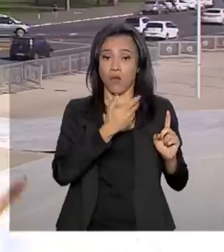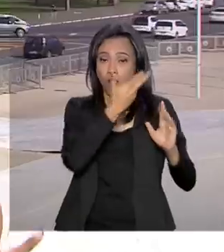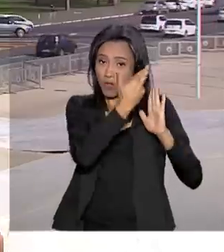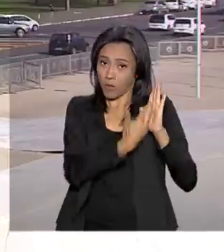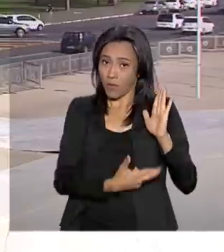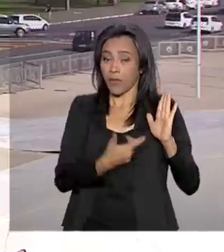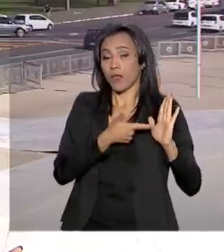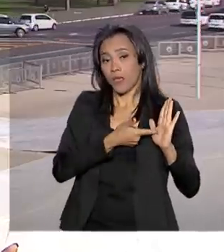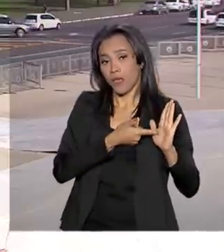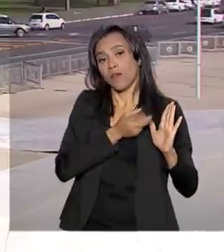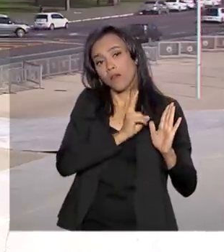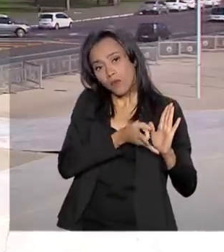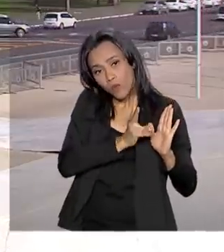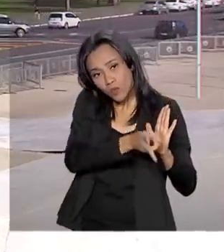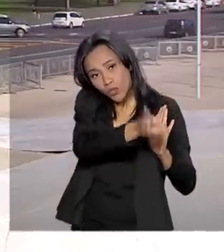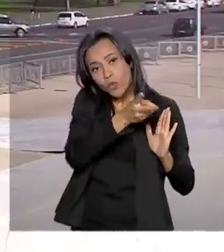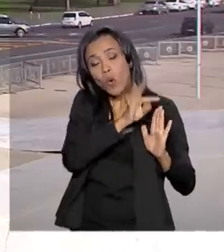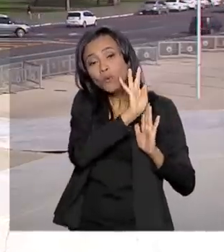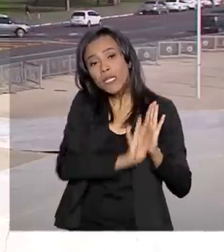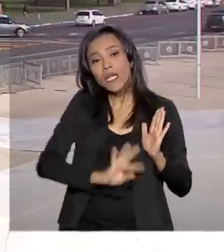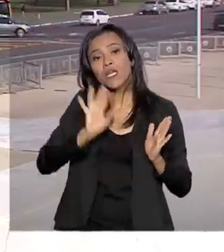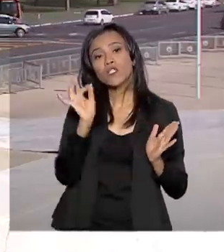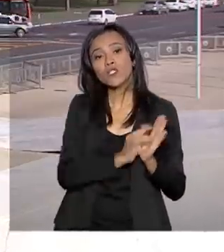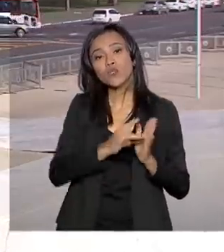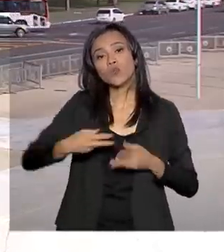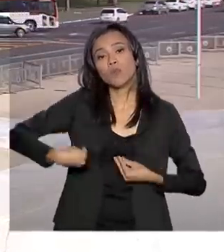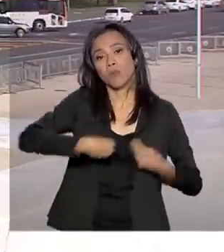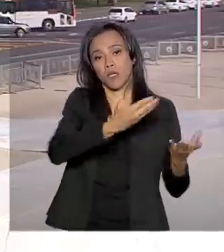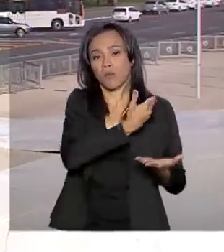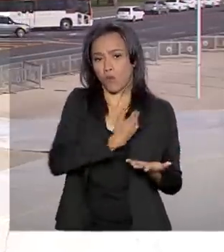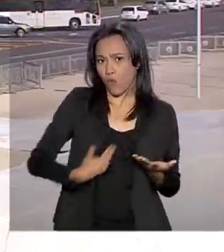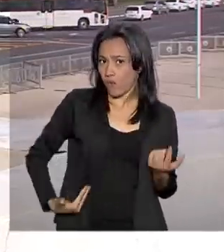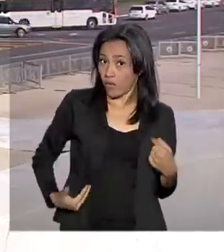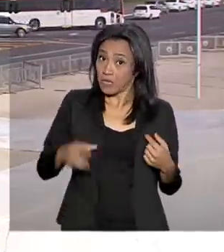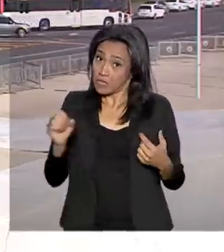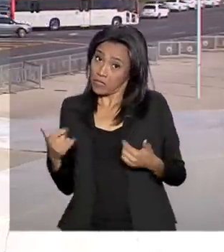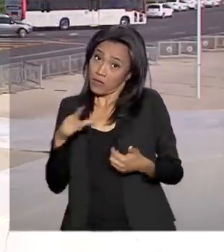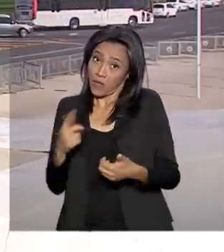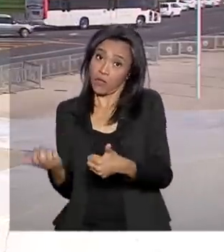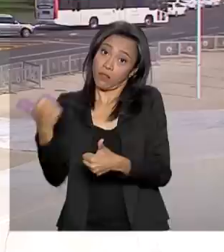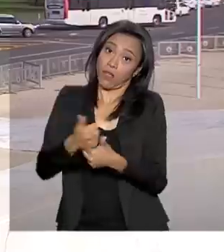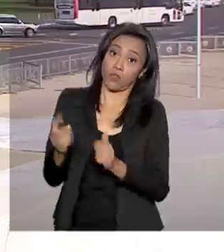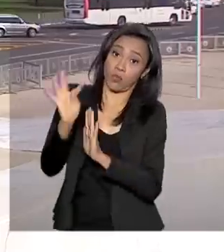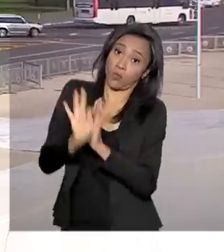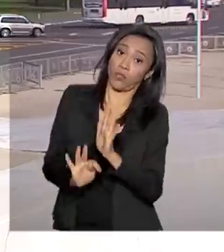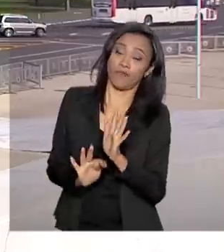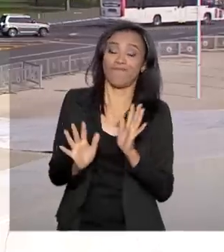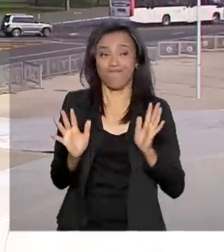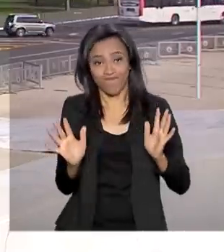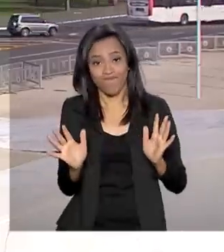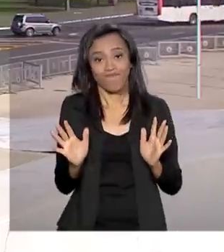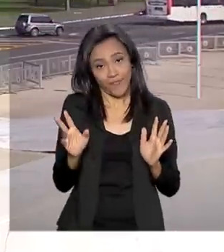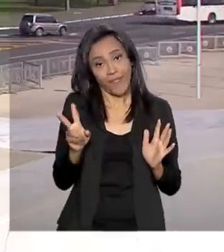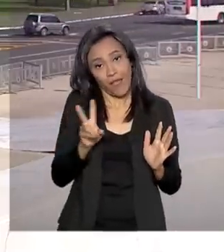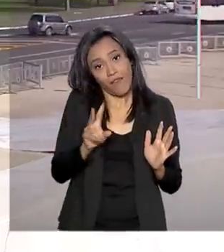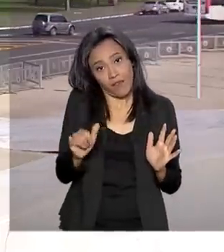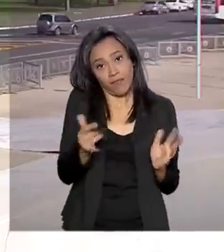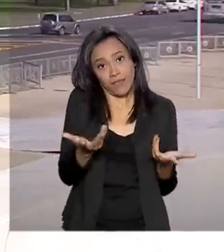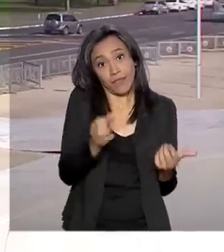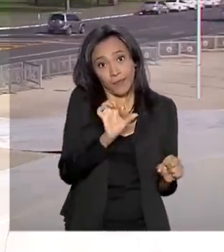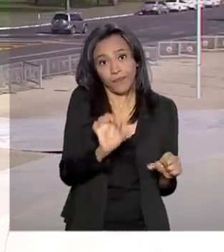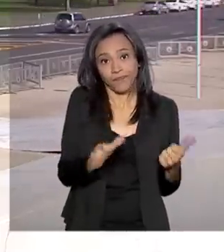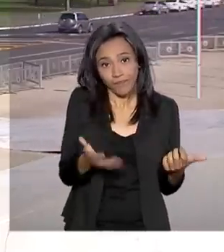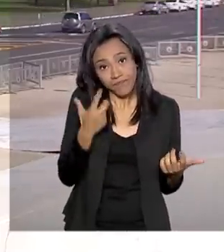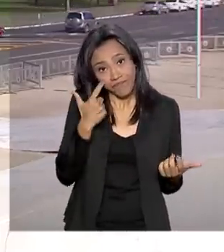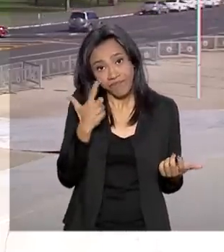com o projeto que foi enviado pelo governo, né? E que, se um substitutivo for apresentado, será em caso de alteração. O